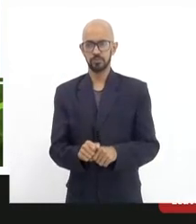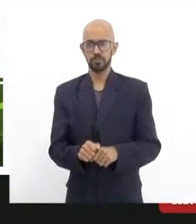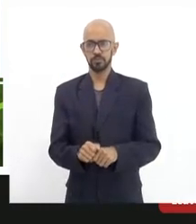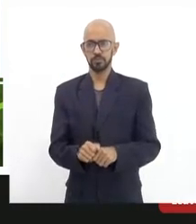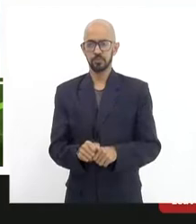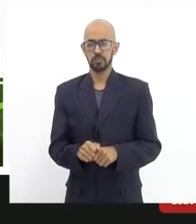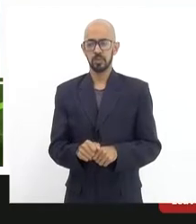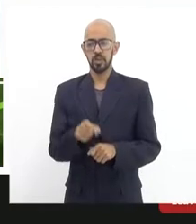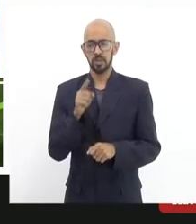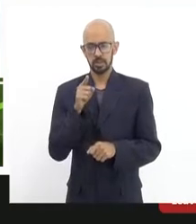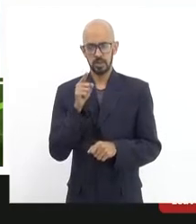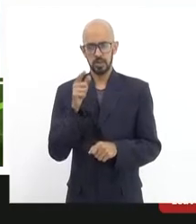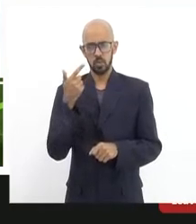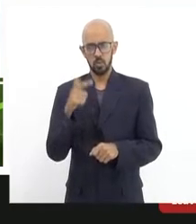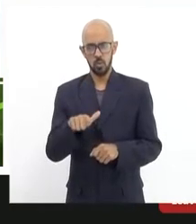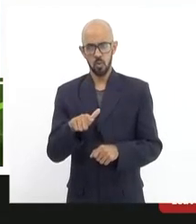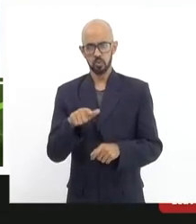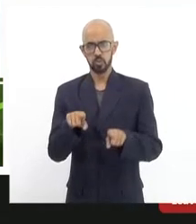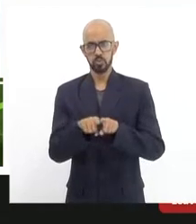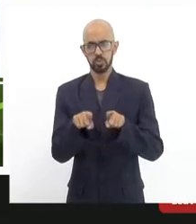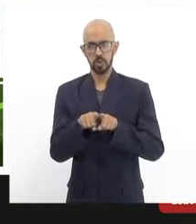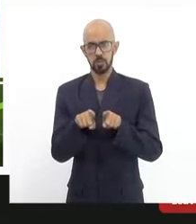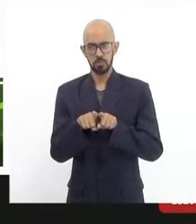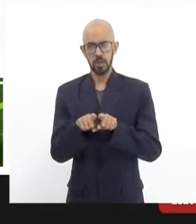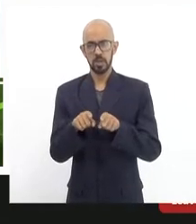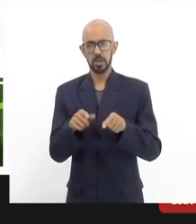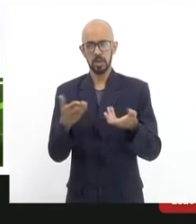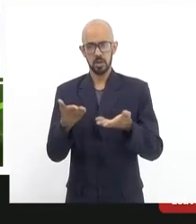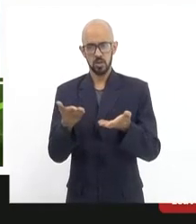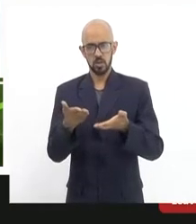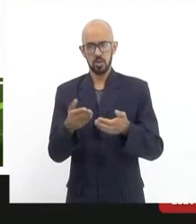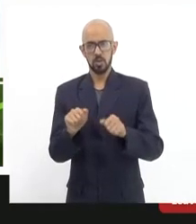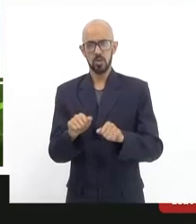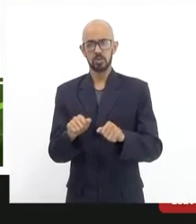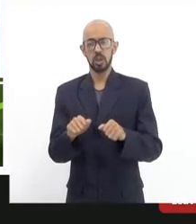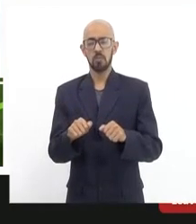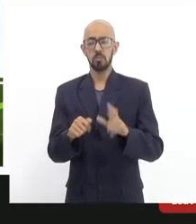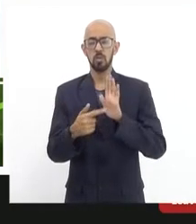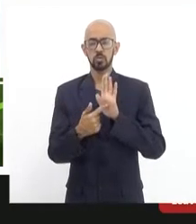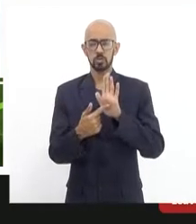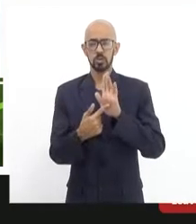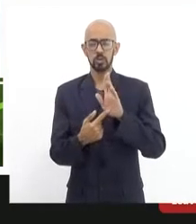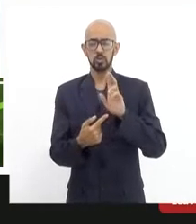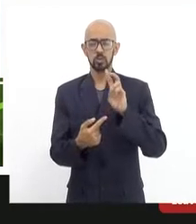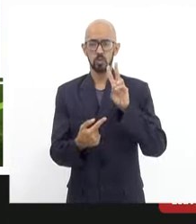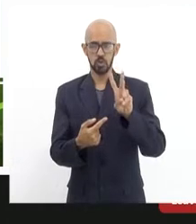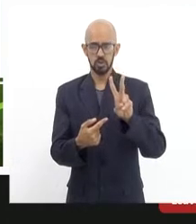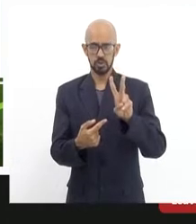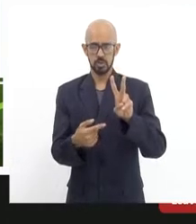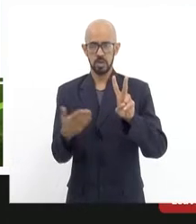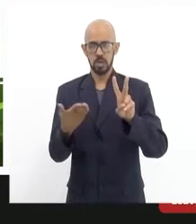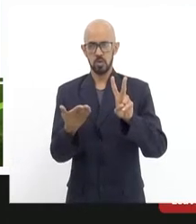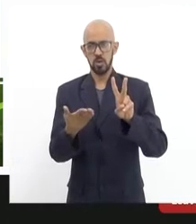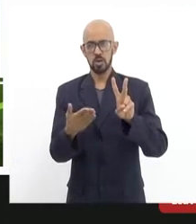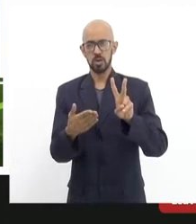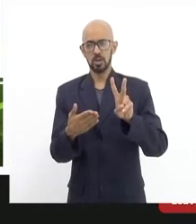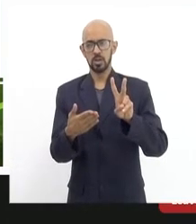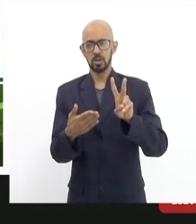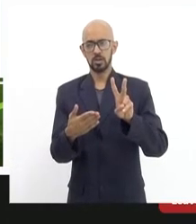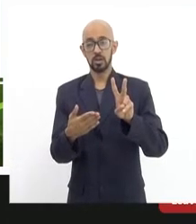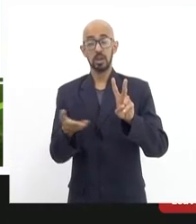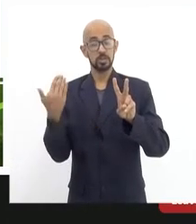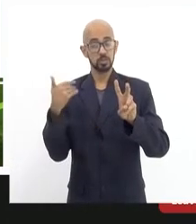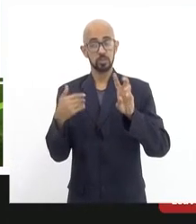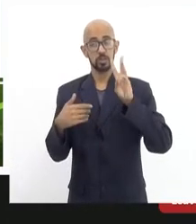esse é um outro que também é, já mostrei um bonde, dois, já mostrei, agora, o bonde 3, agora o